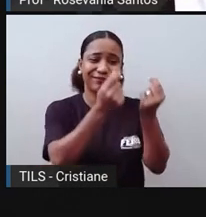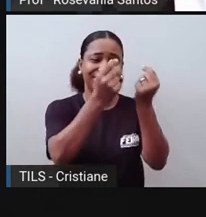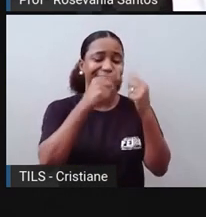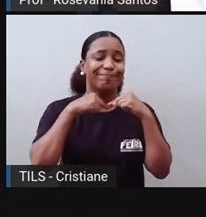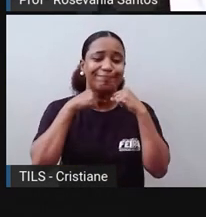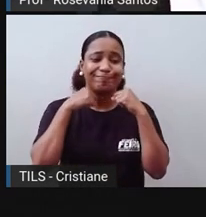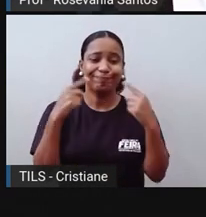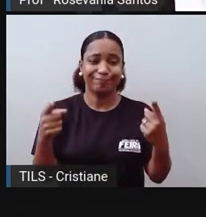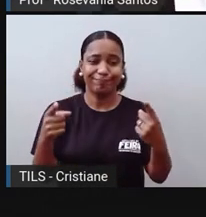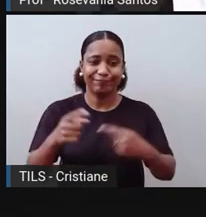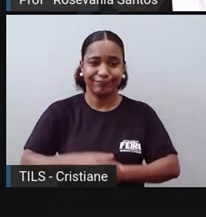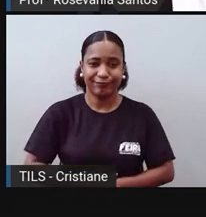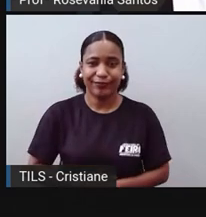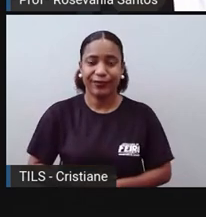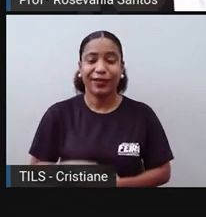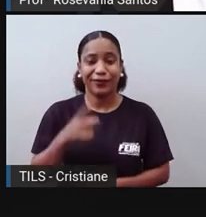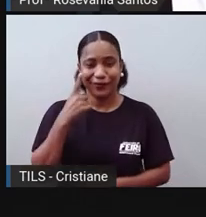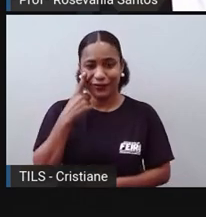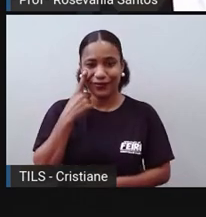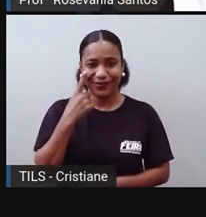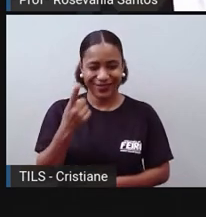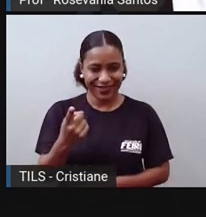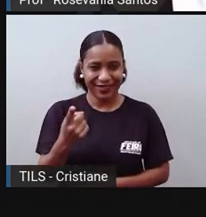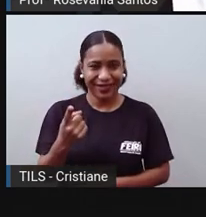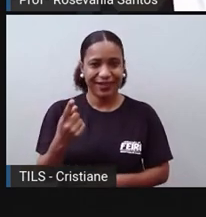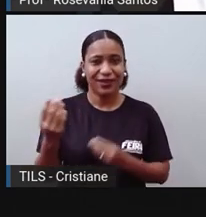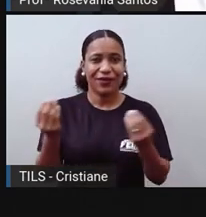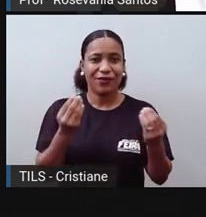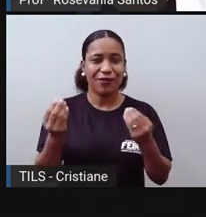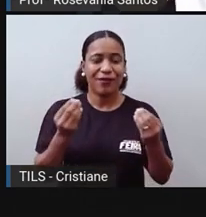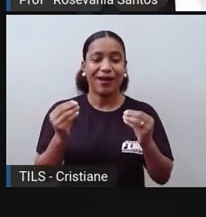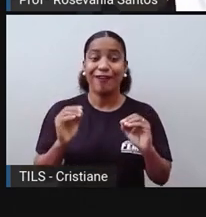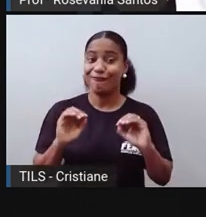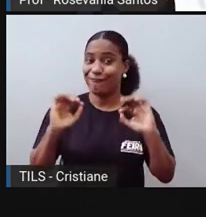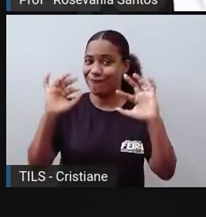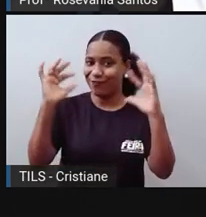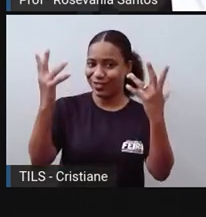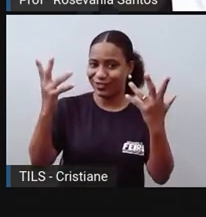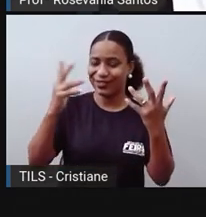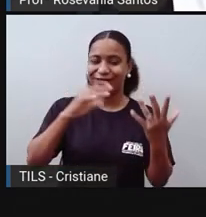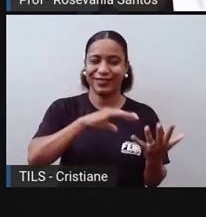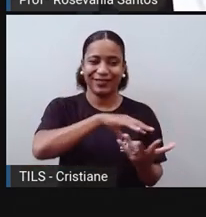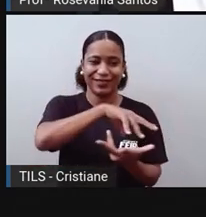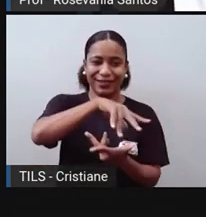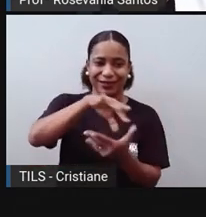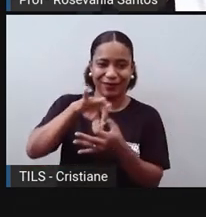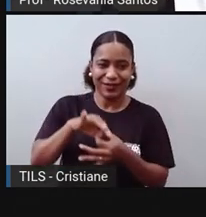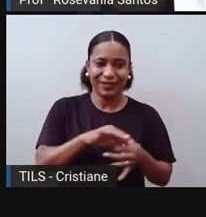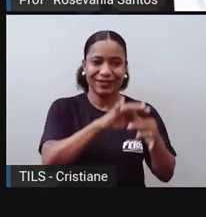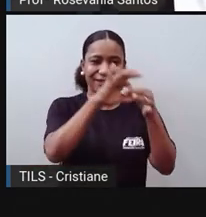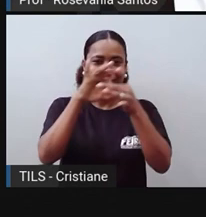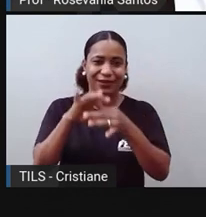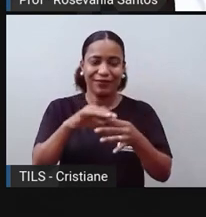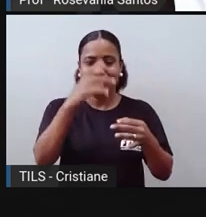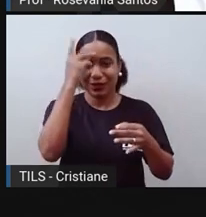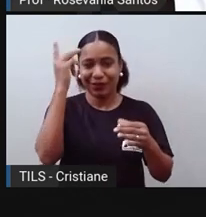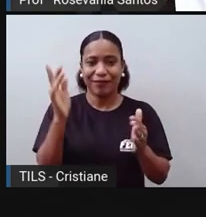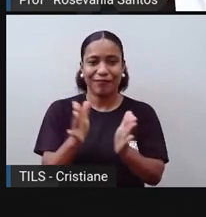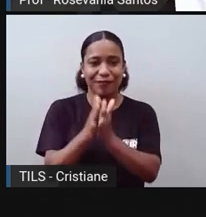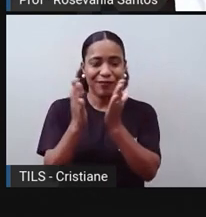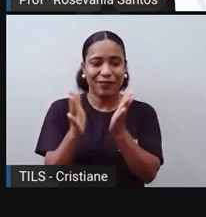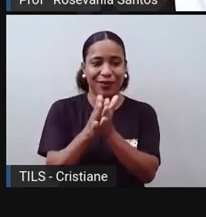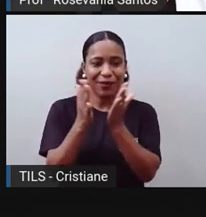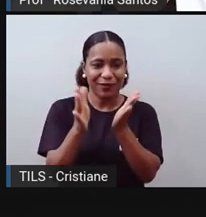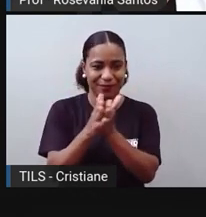entenderem, quando a gente fala da festa da globalização, os mais pobres, os mais necessitados, eles têm um